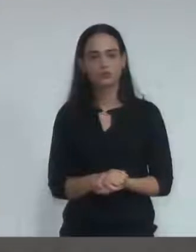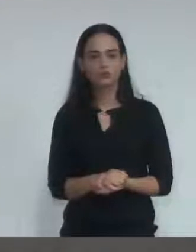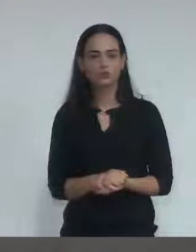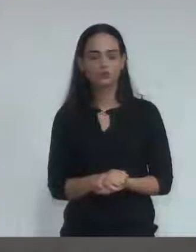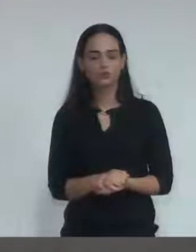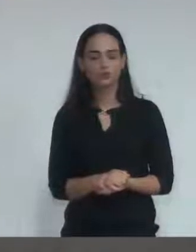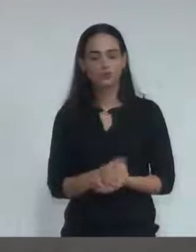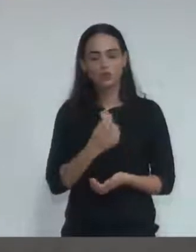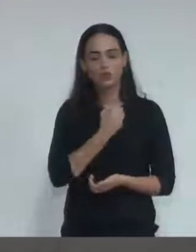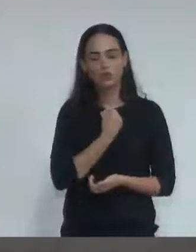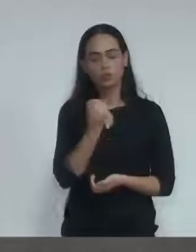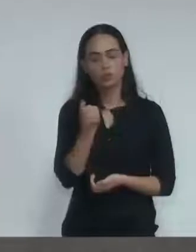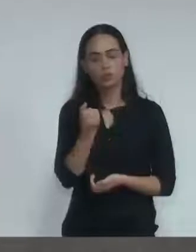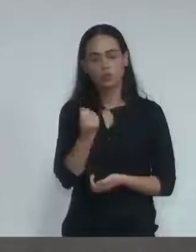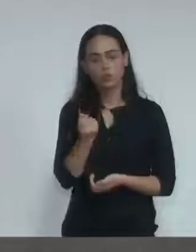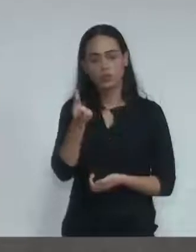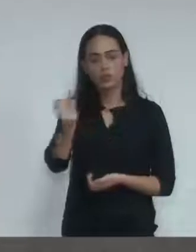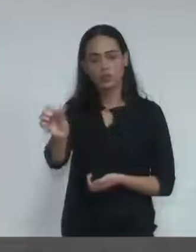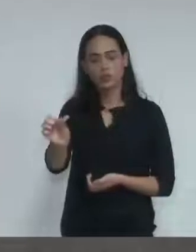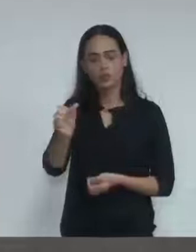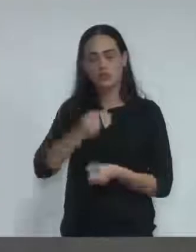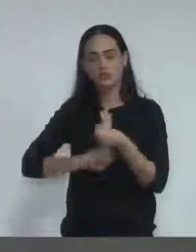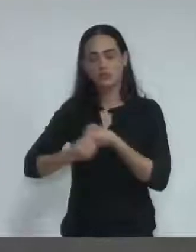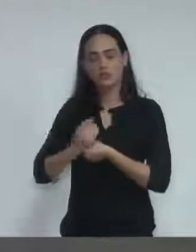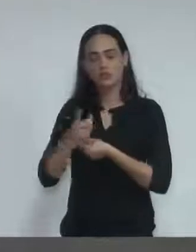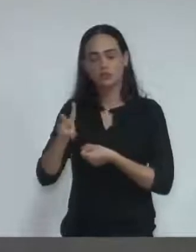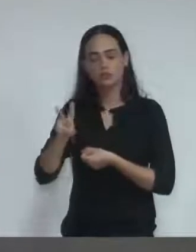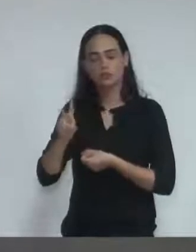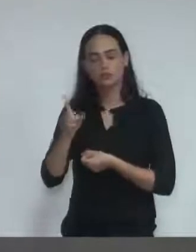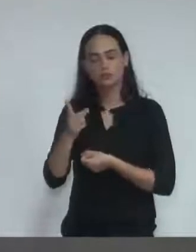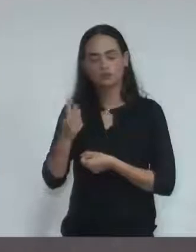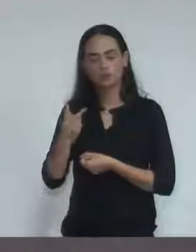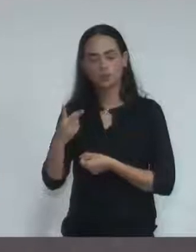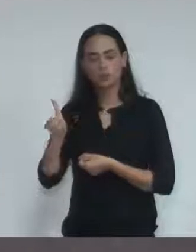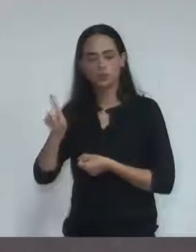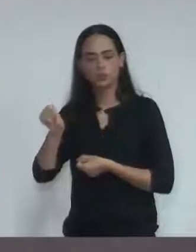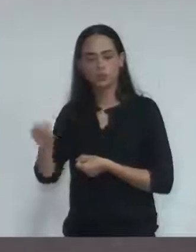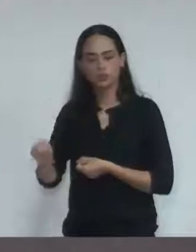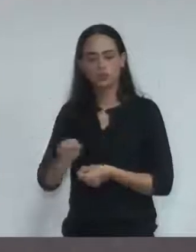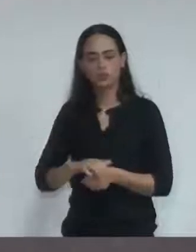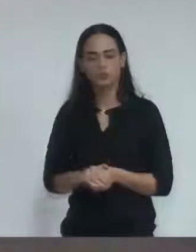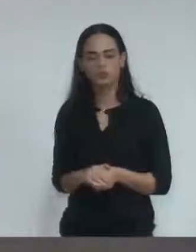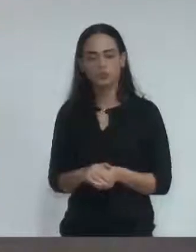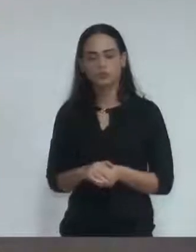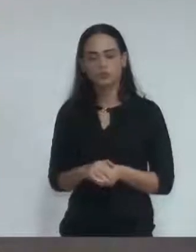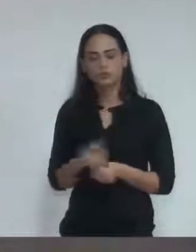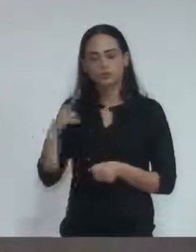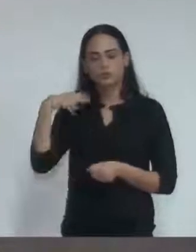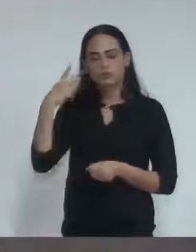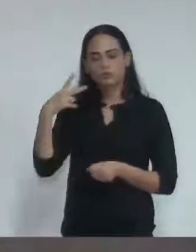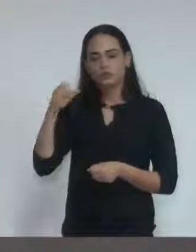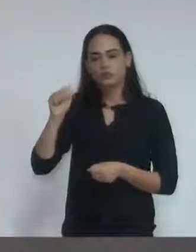Moção número 86, de 2018. Autoria, vereador Sandro Rebeca, subscrito por vereadores.